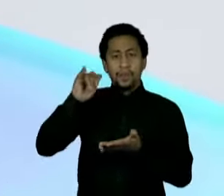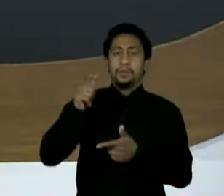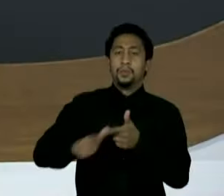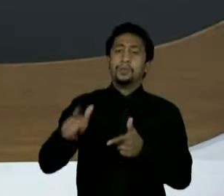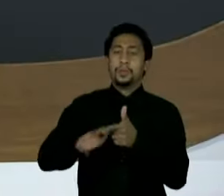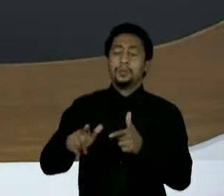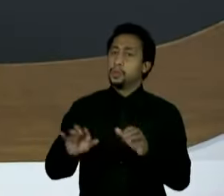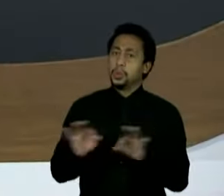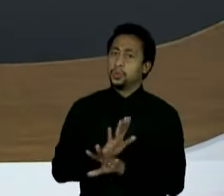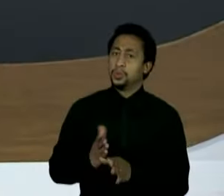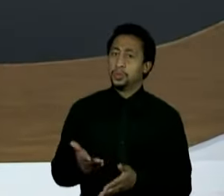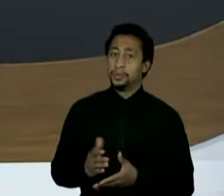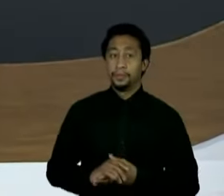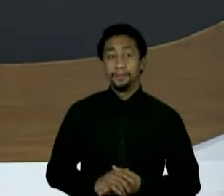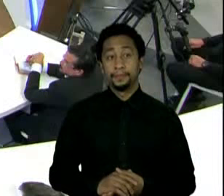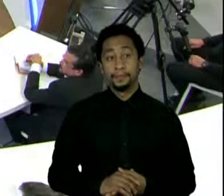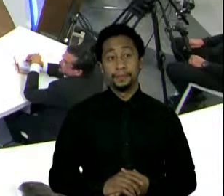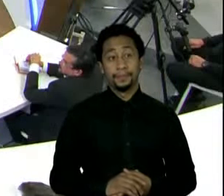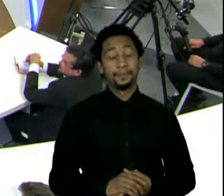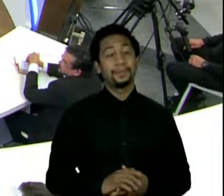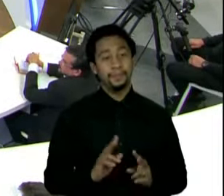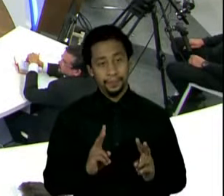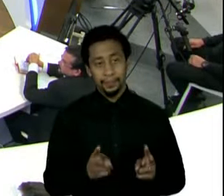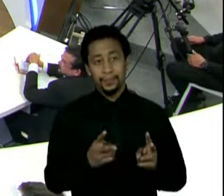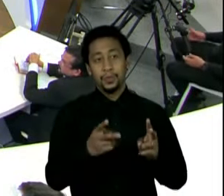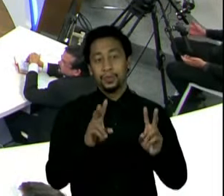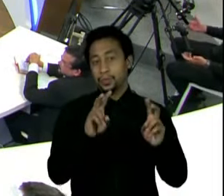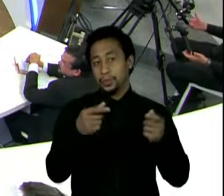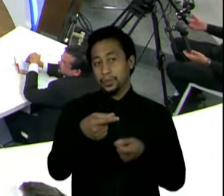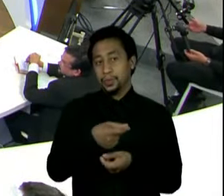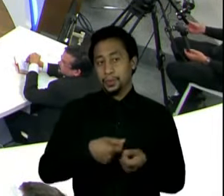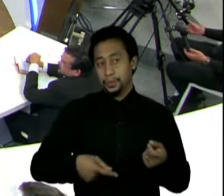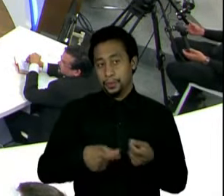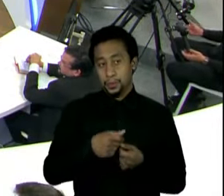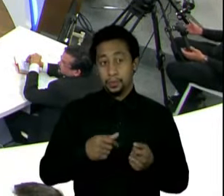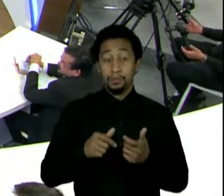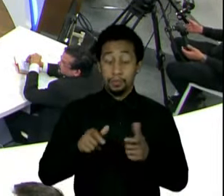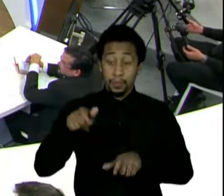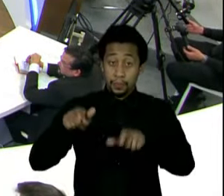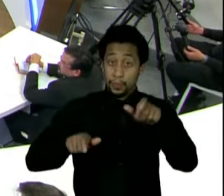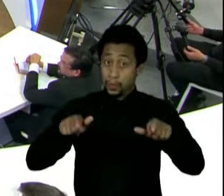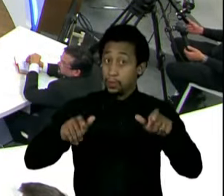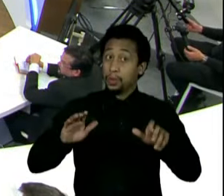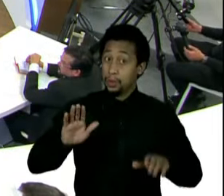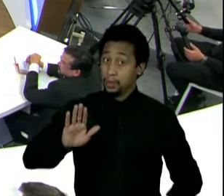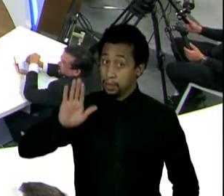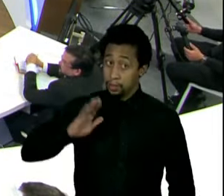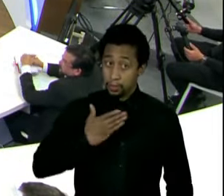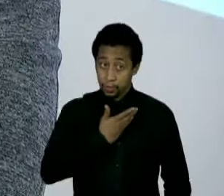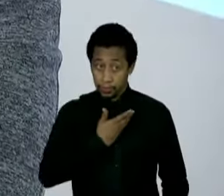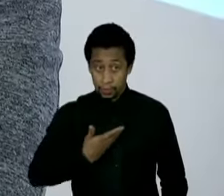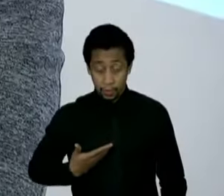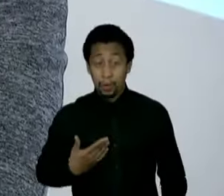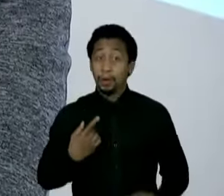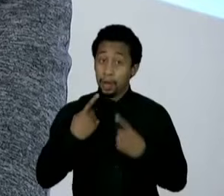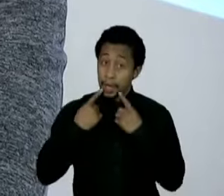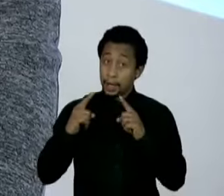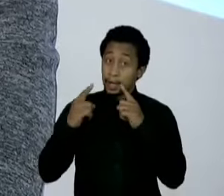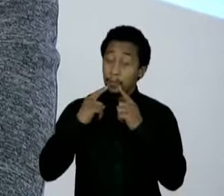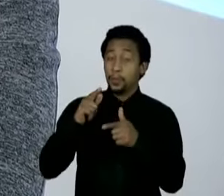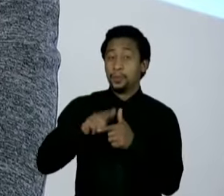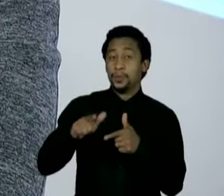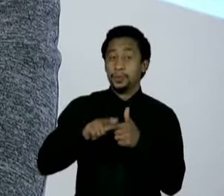dado. Taiguara? Para ficar ainda no assunto econômico, vários governadores têm reclamado das mudanças no ICMS.